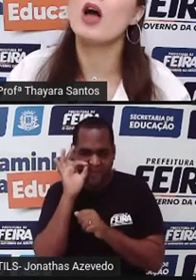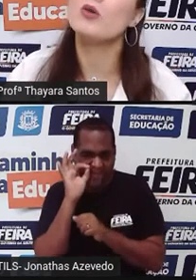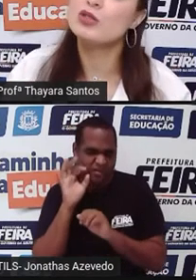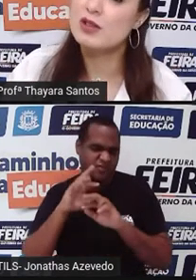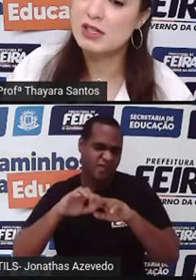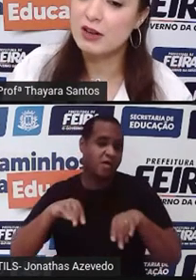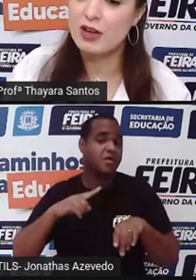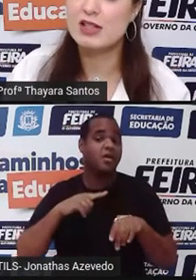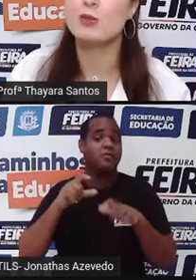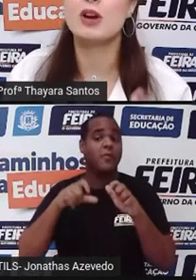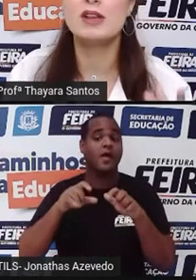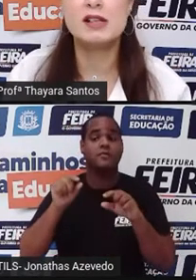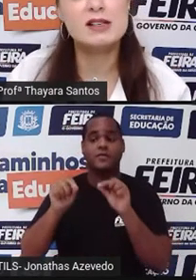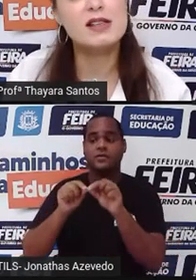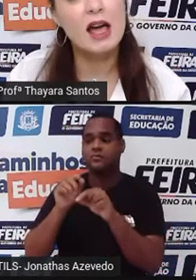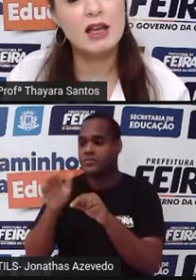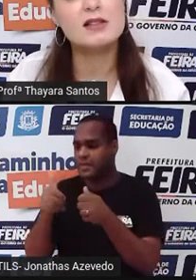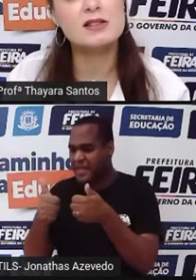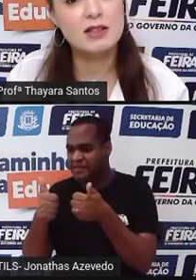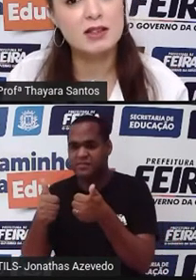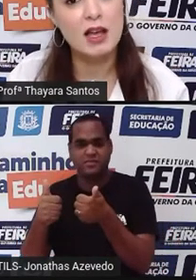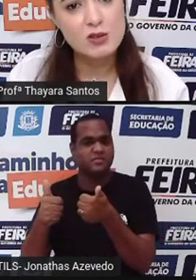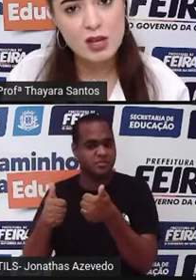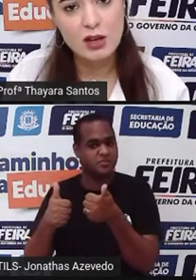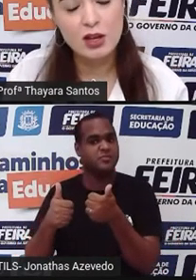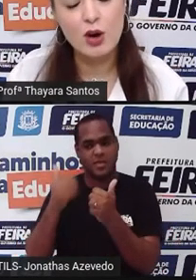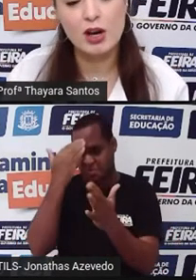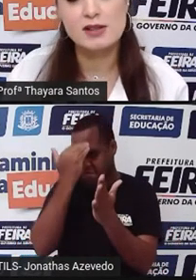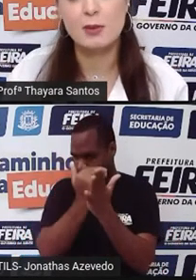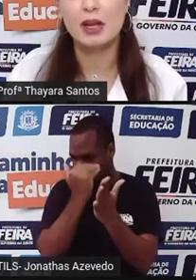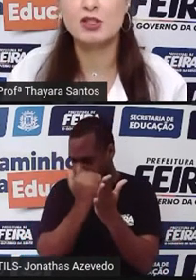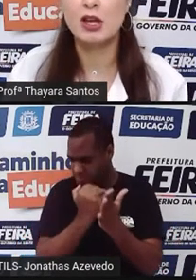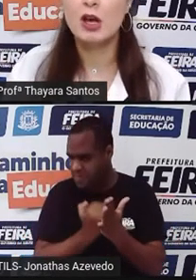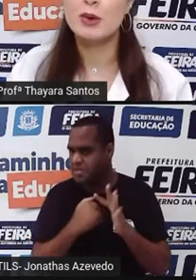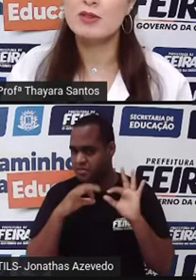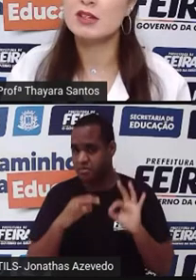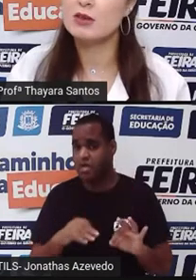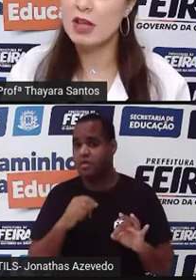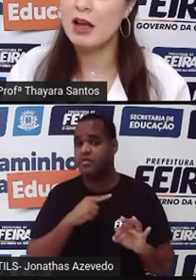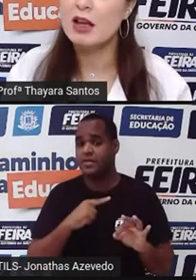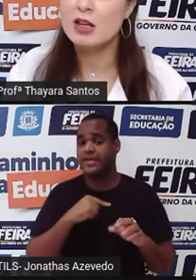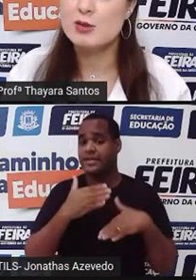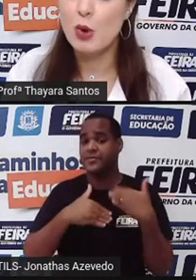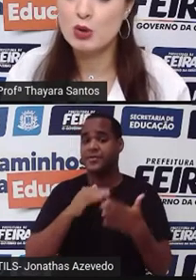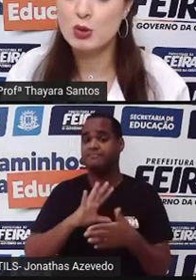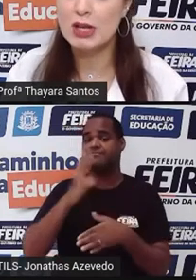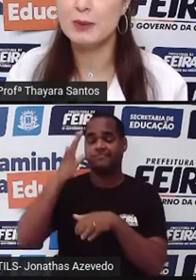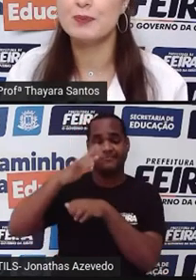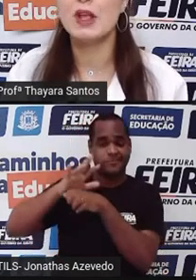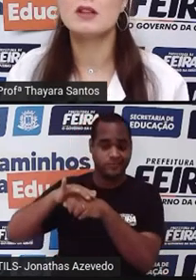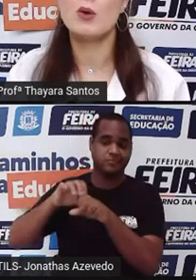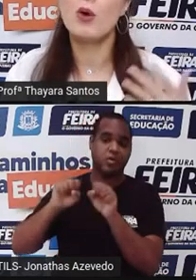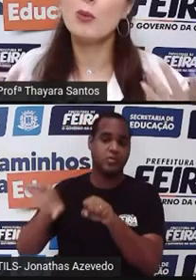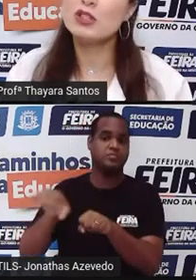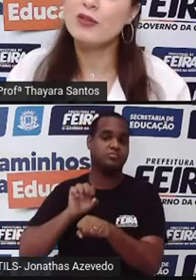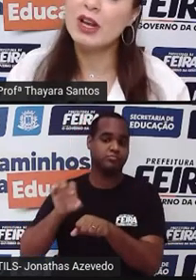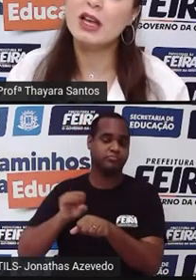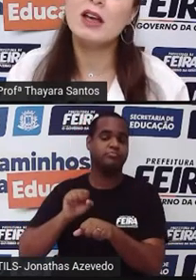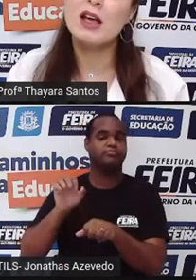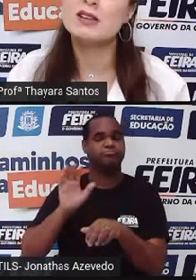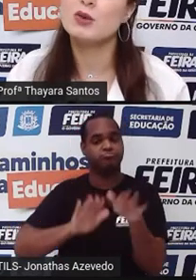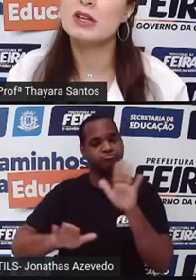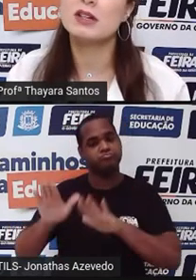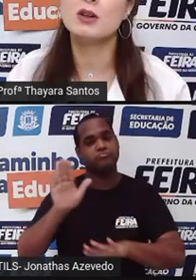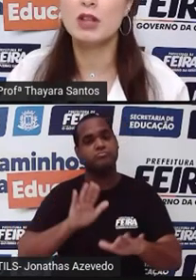com o local onde você está fazendo, para ver se eles seguem esses critérios rigorosamente. Para você não estar exposto ali. Então como eu já